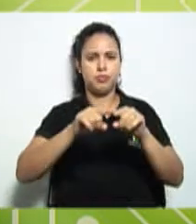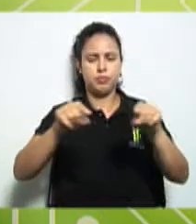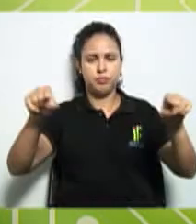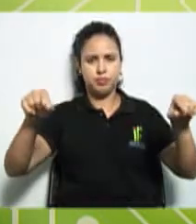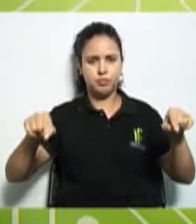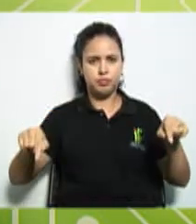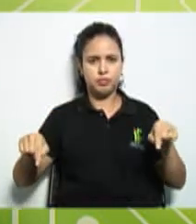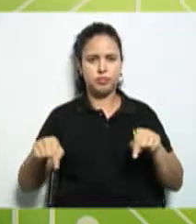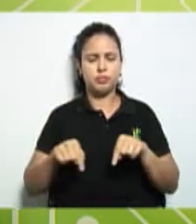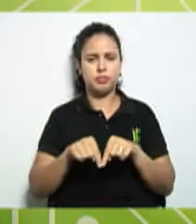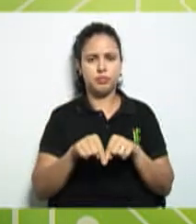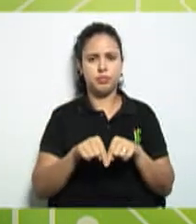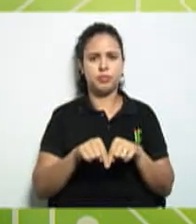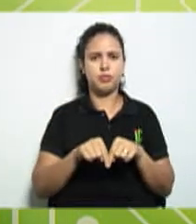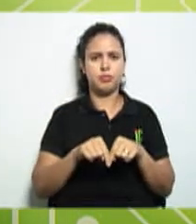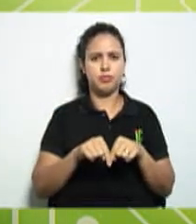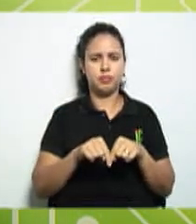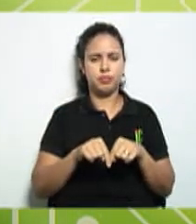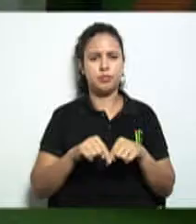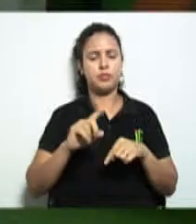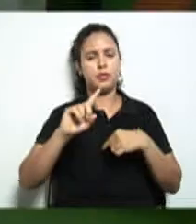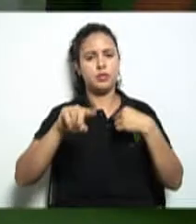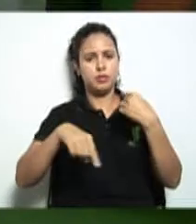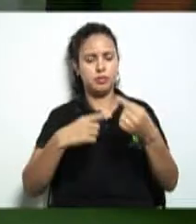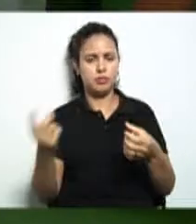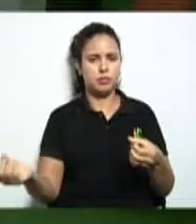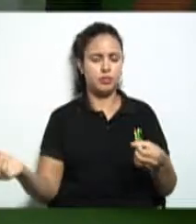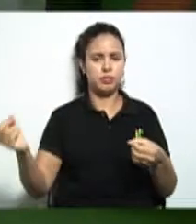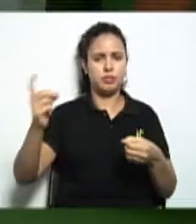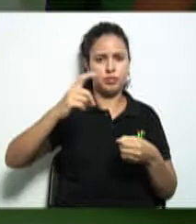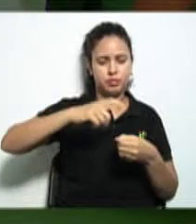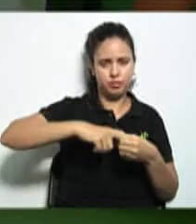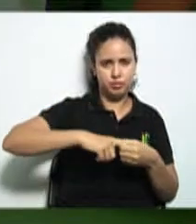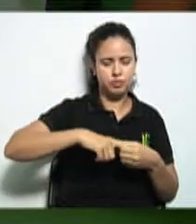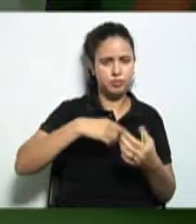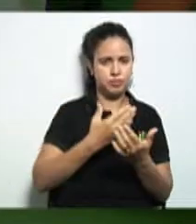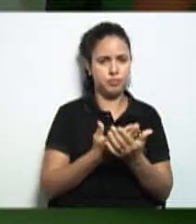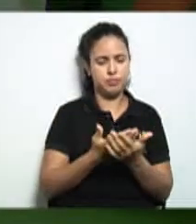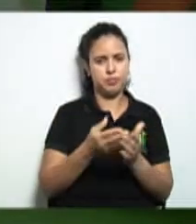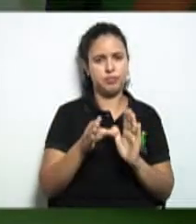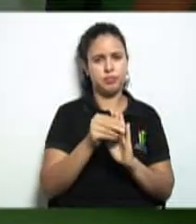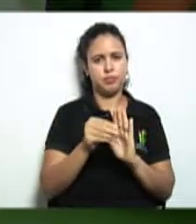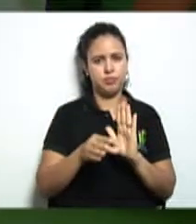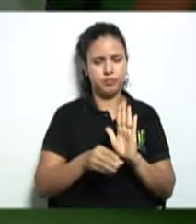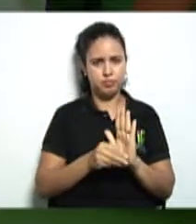seguida nós vamos retornar para dar continuidade ao nosso conteúdo